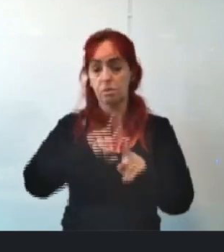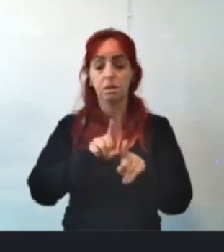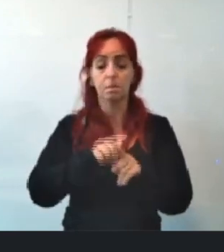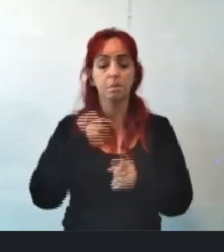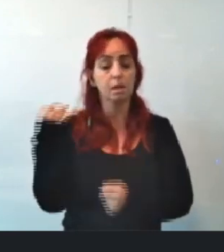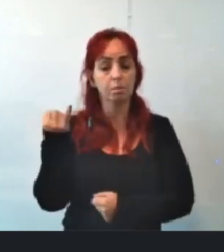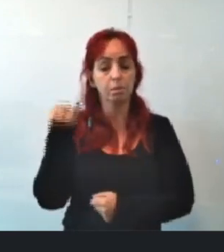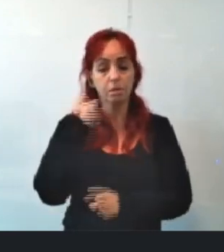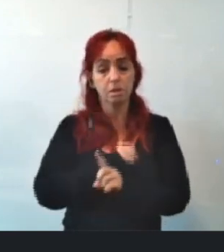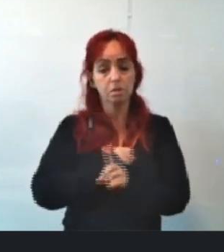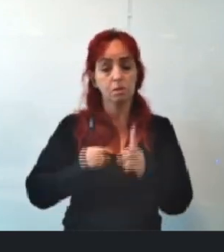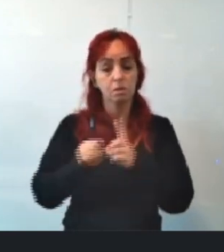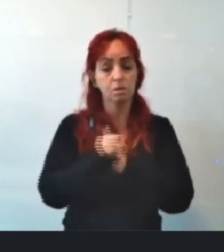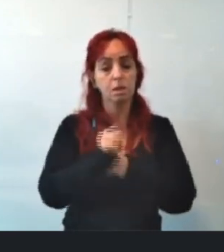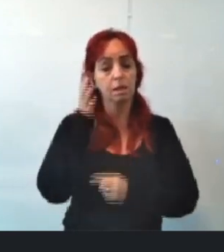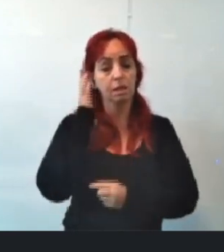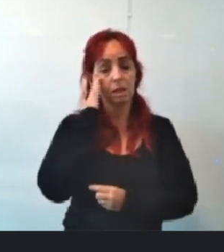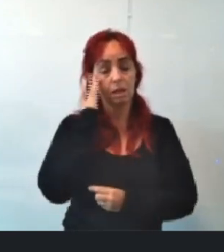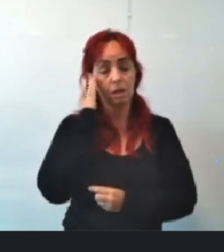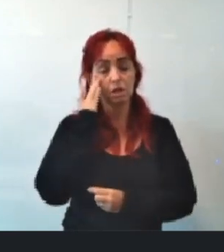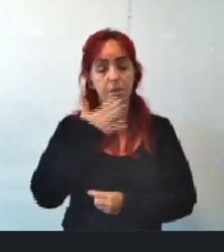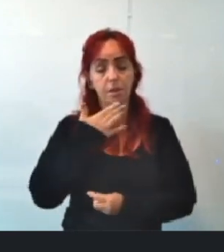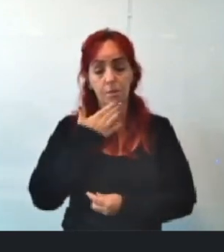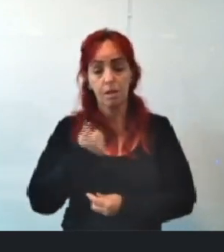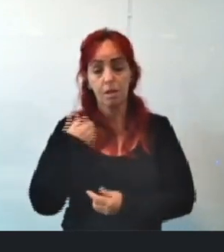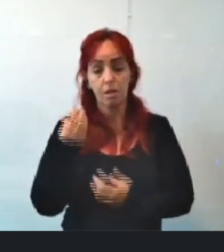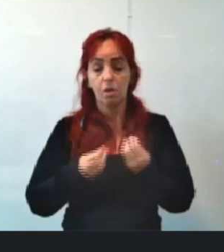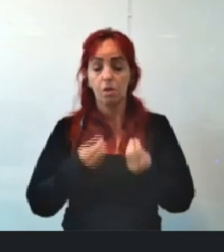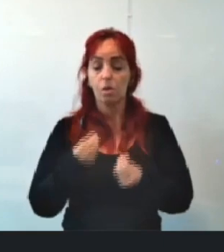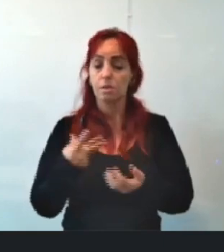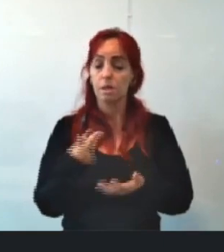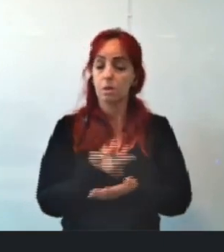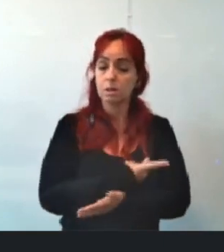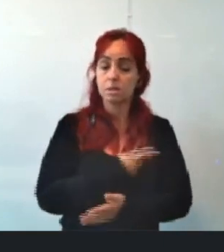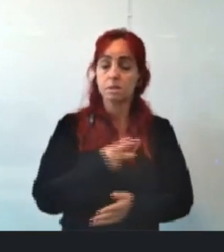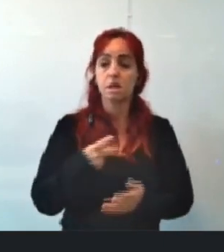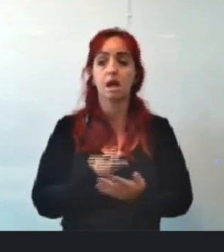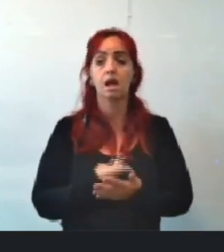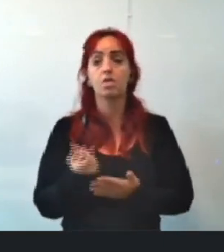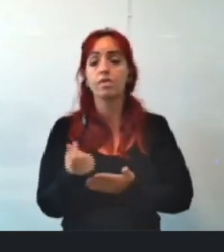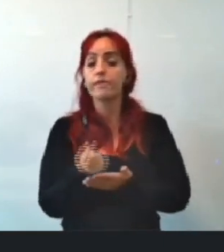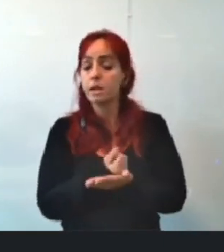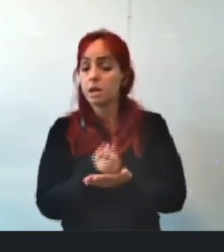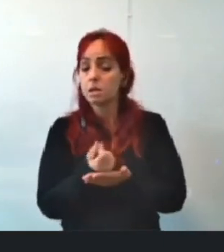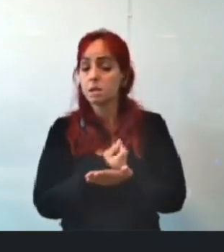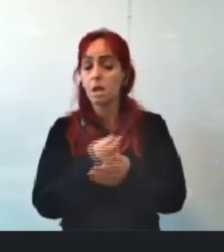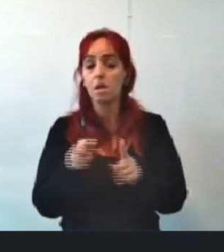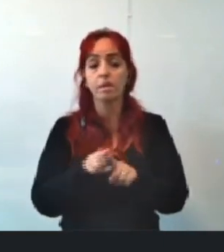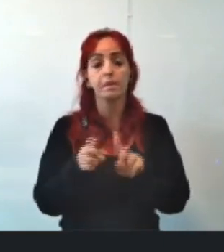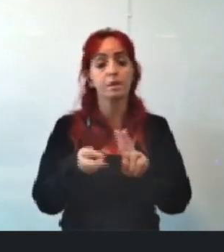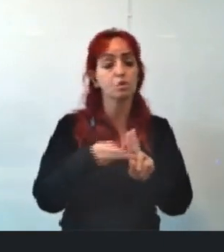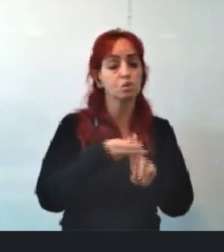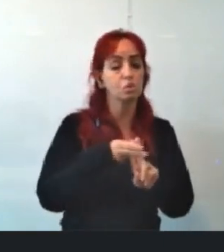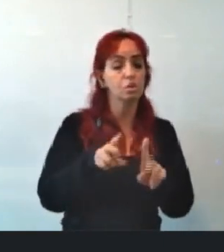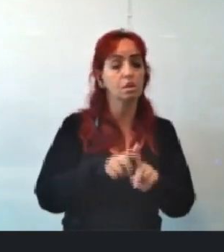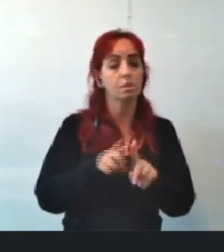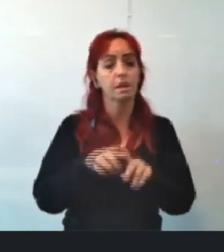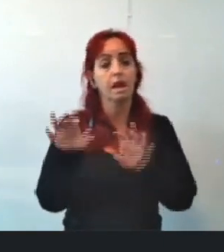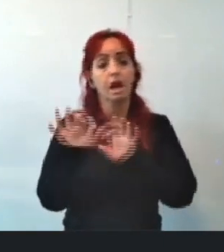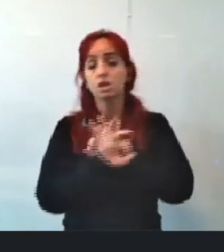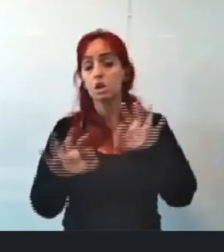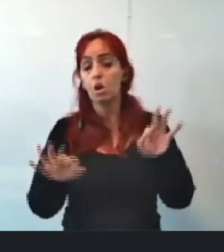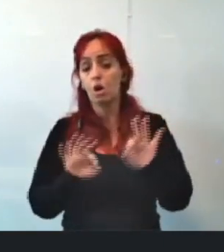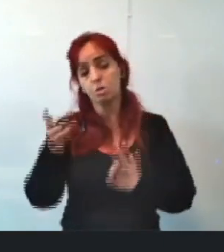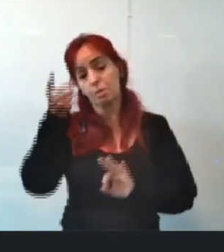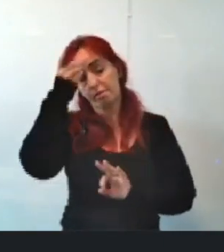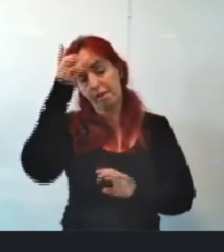acho que a sociedade tem uma noção melhor, né? De como é que tá. Se não são financeiros dos hospitais que prestam serviço ao SUS, eu achei ótima a ideia. E acho que das